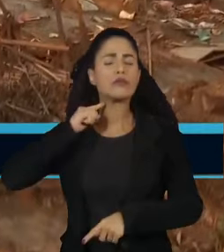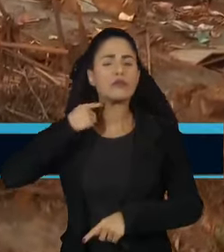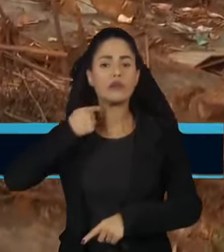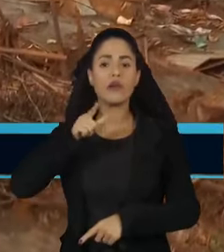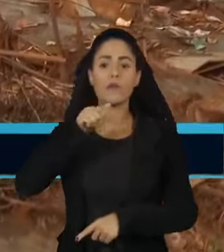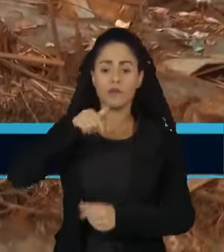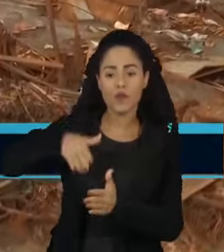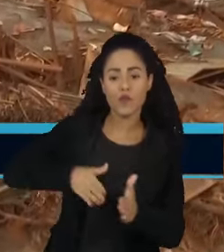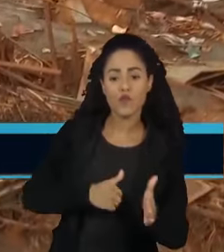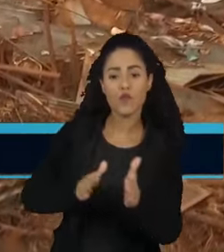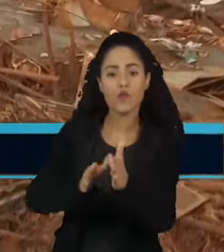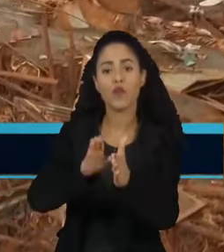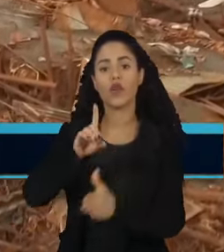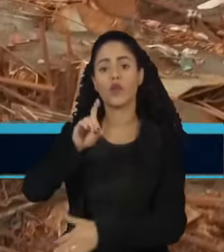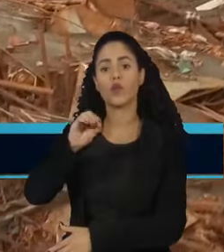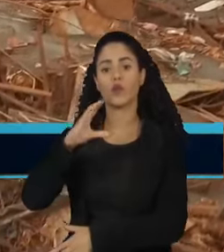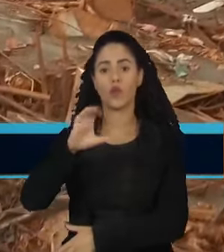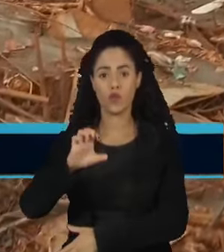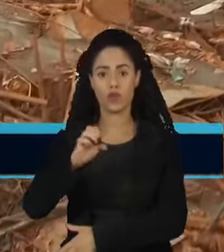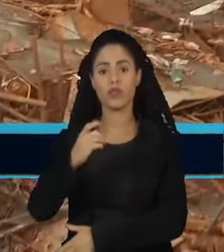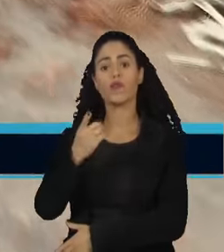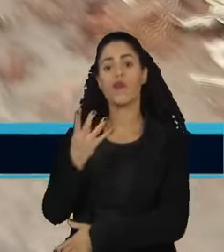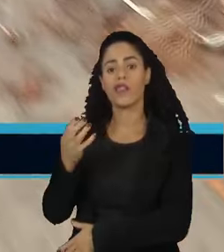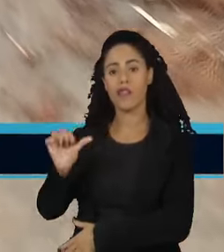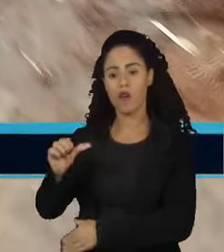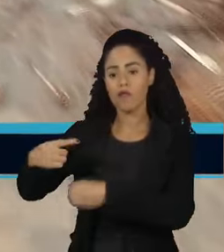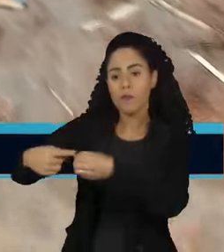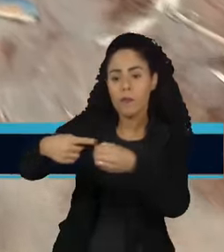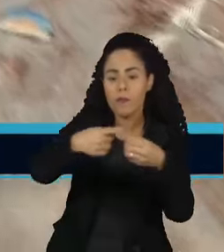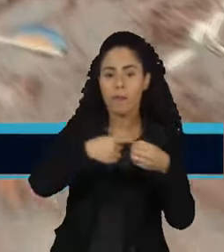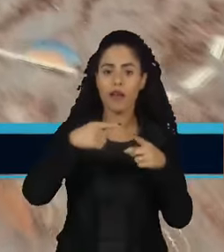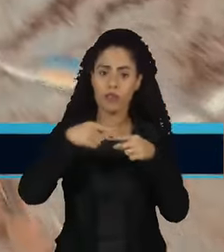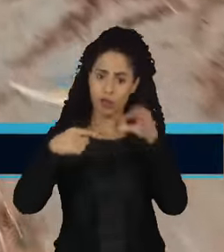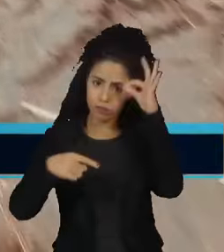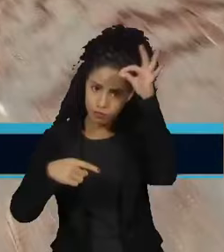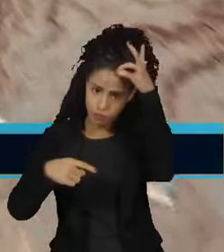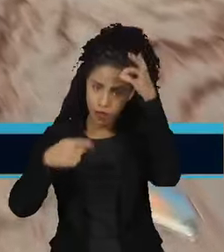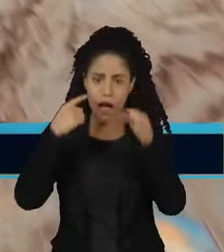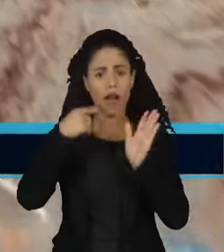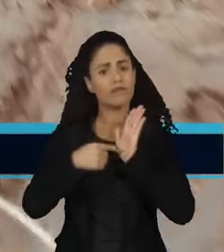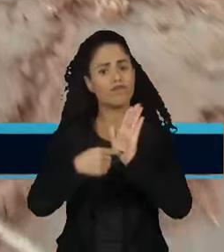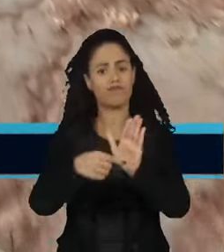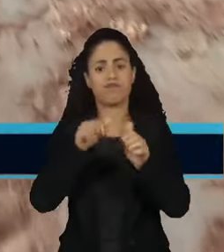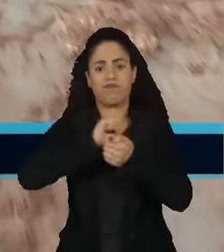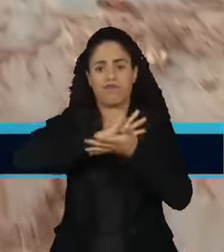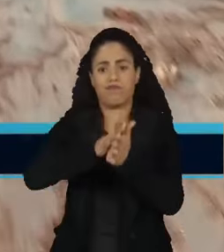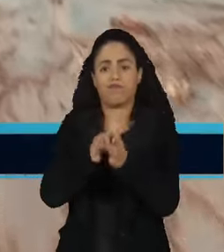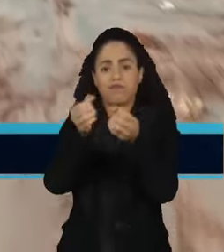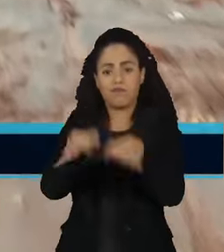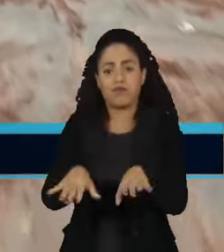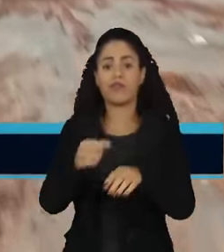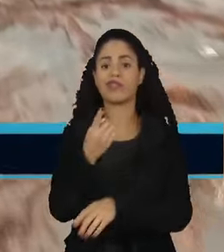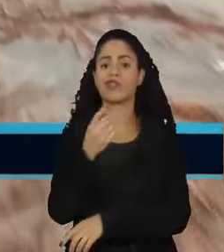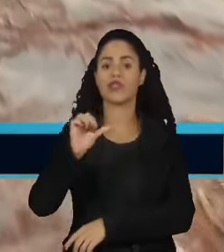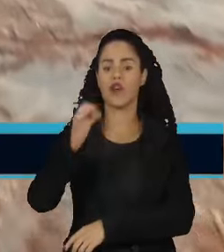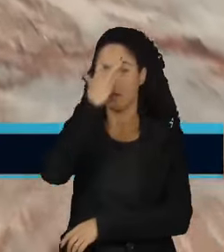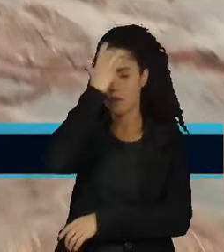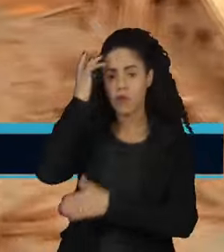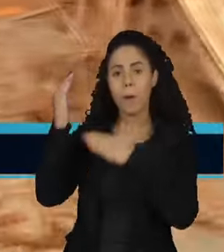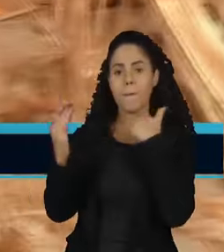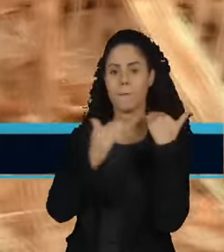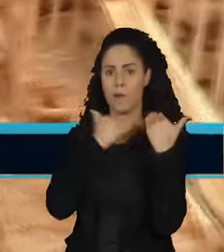Doce. 49 municípios de Minas Gerais e do Espírito Santo foram atingidos. 19 pessoas